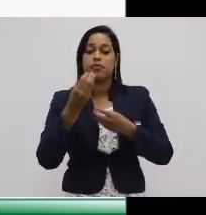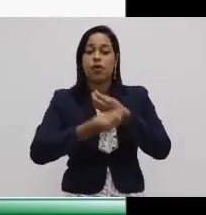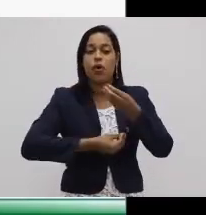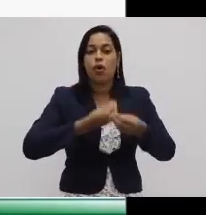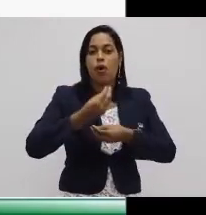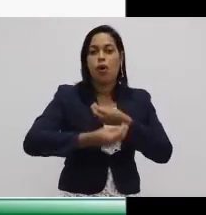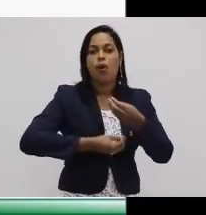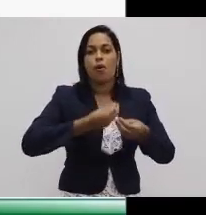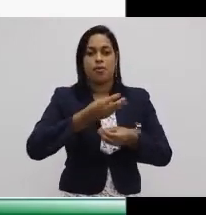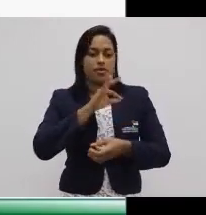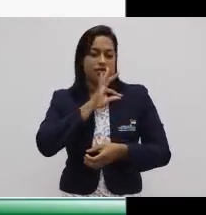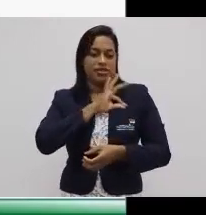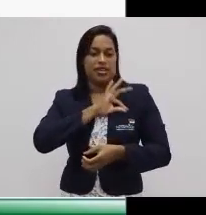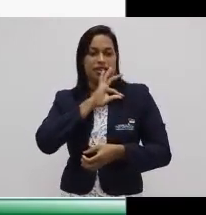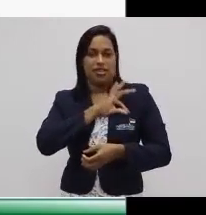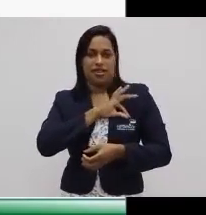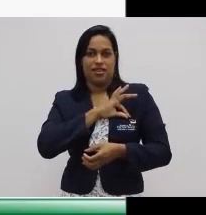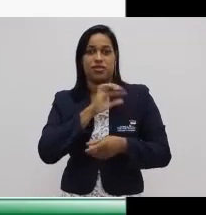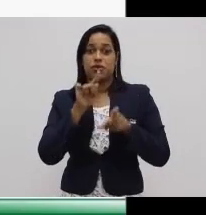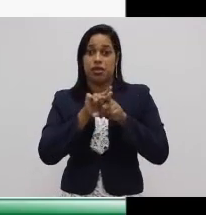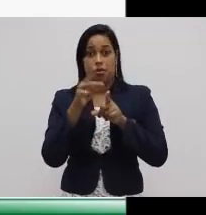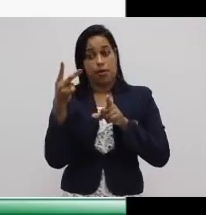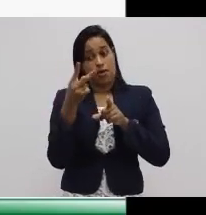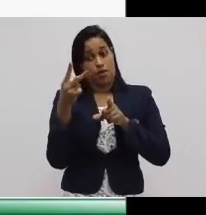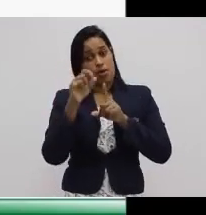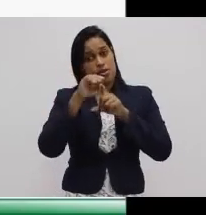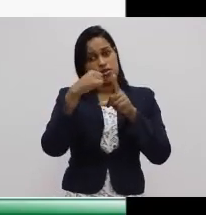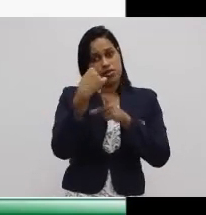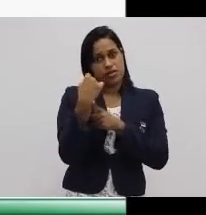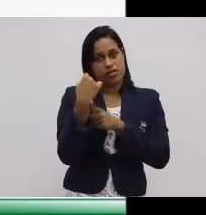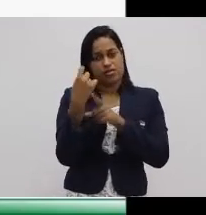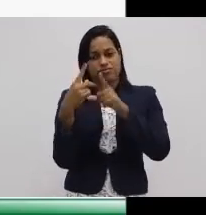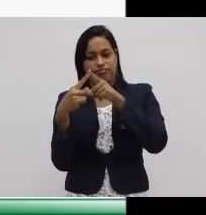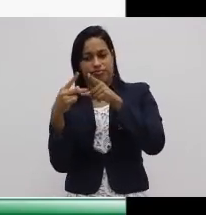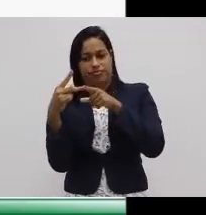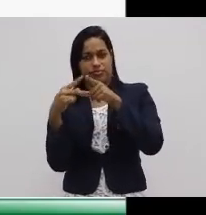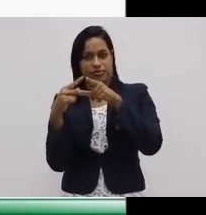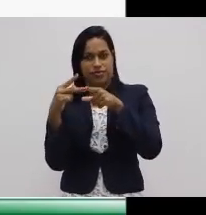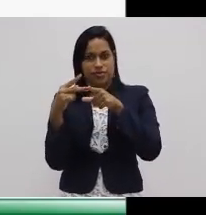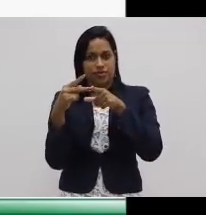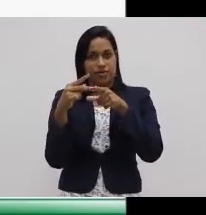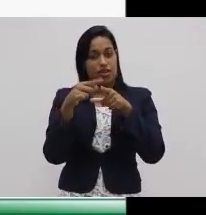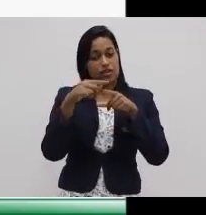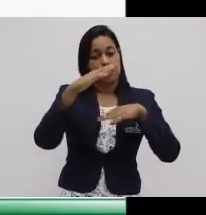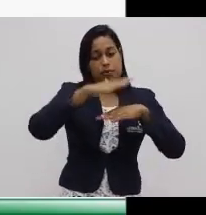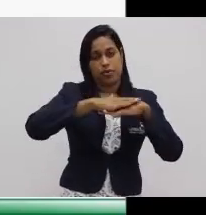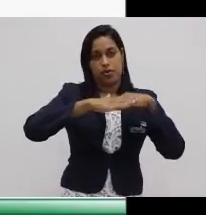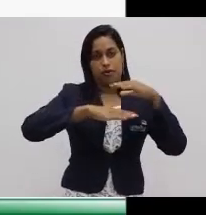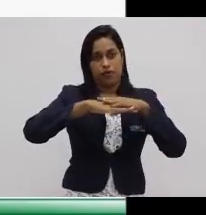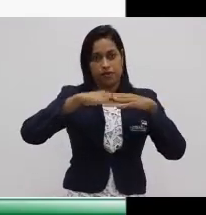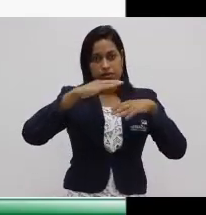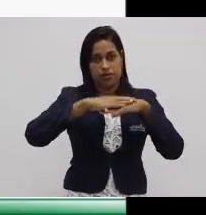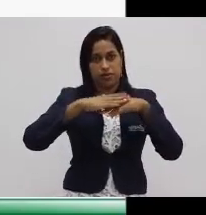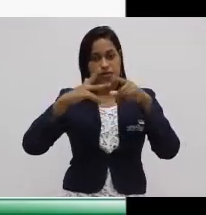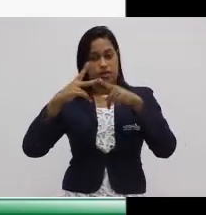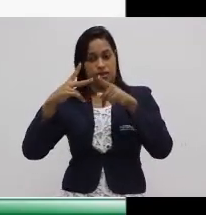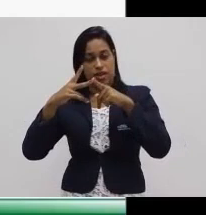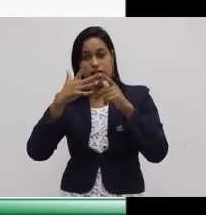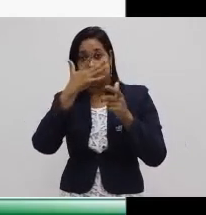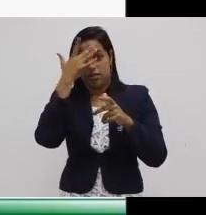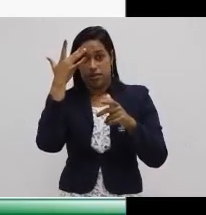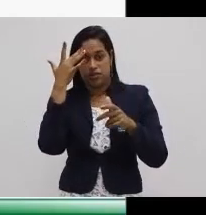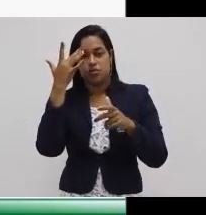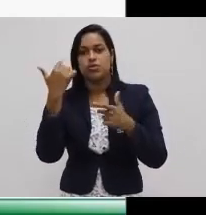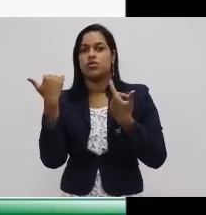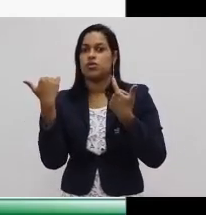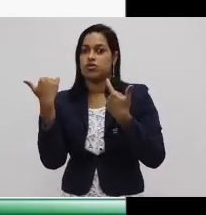relação assalariada e por duas classes sociais. Ou seja, existem a classe dos funcionários e a classe das pessoas que são